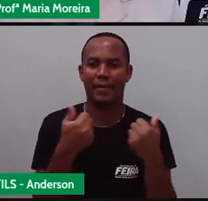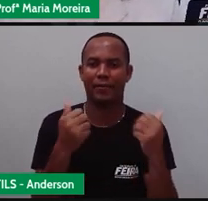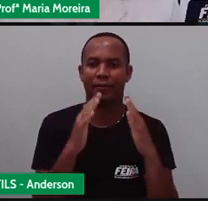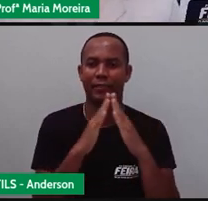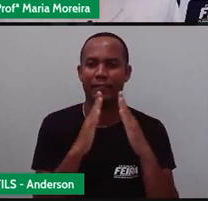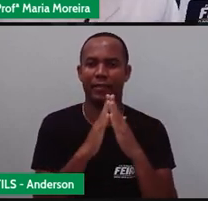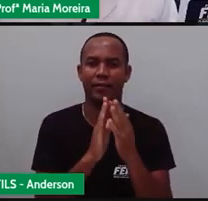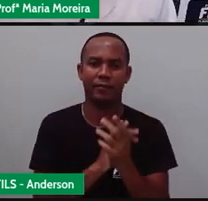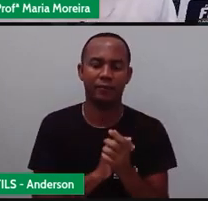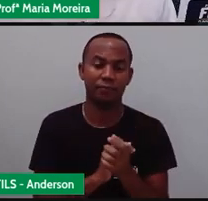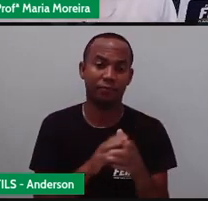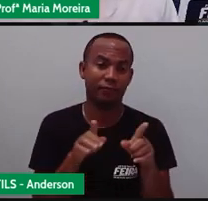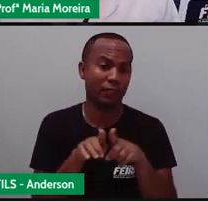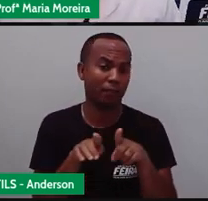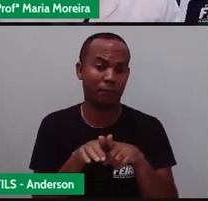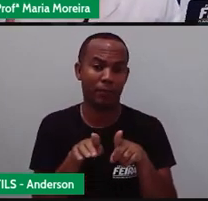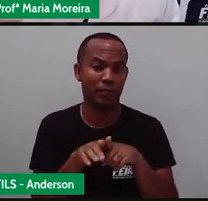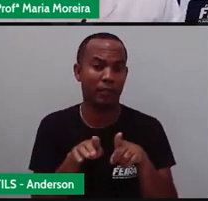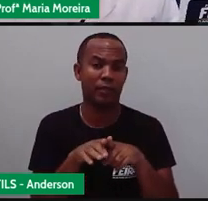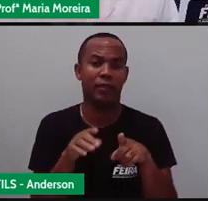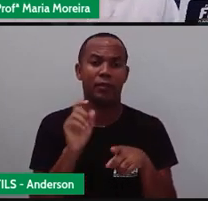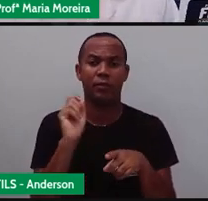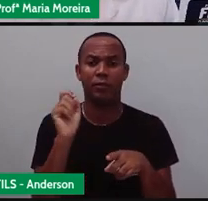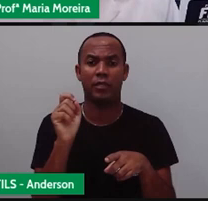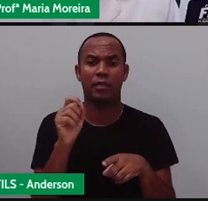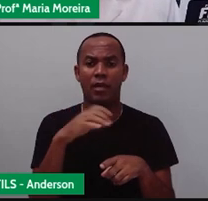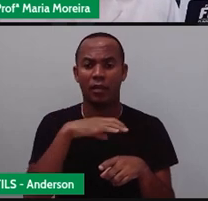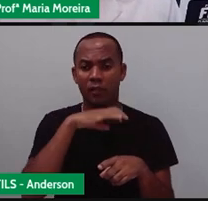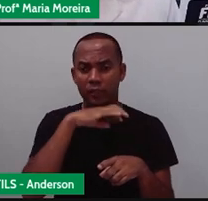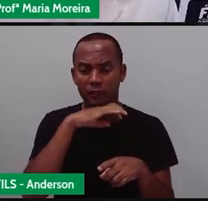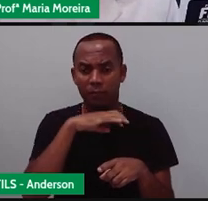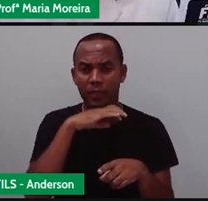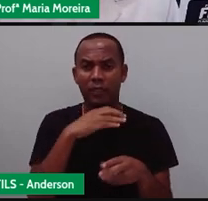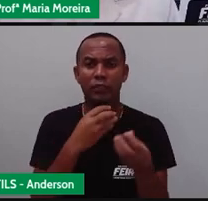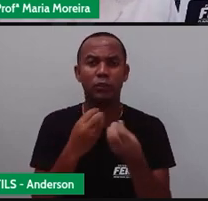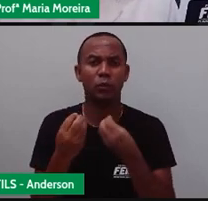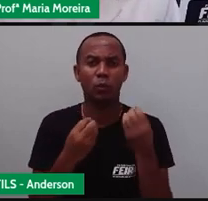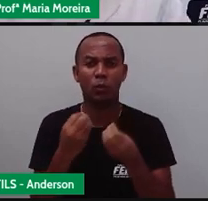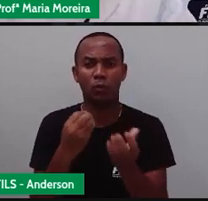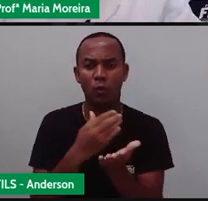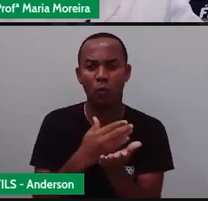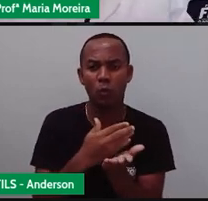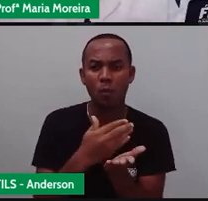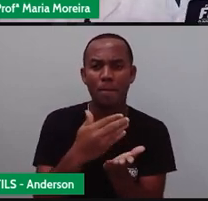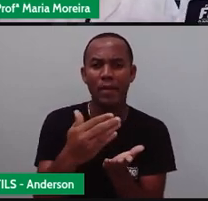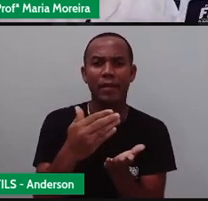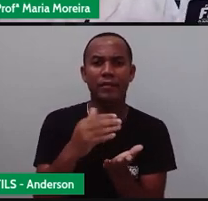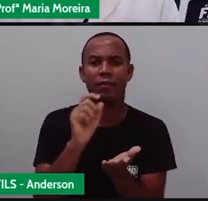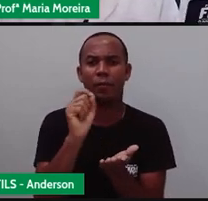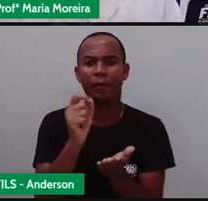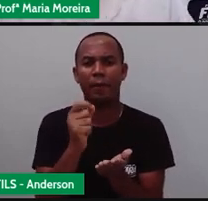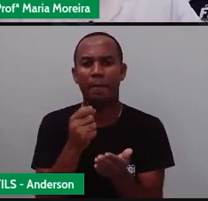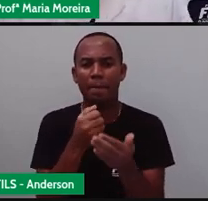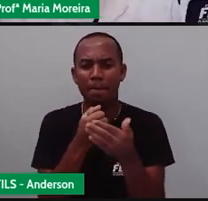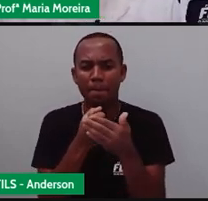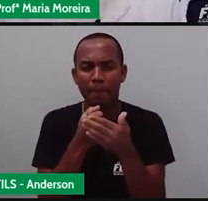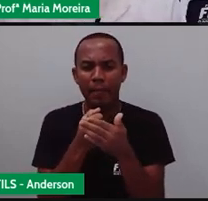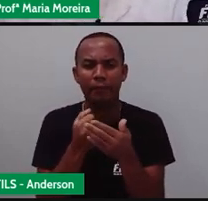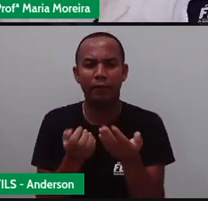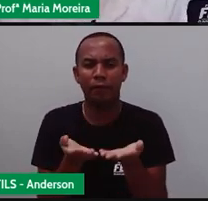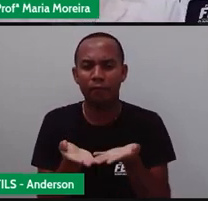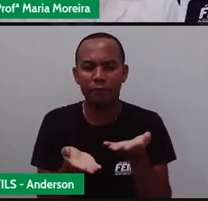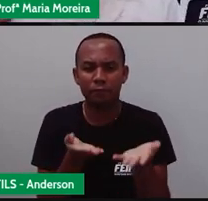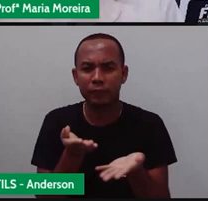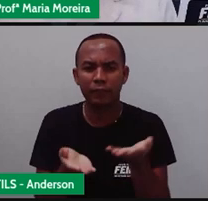com relação à pecuária, né? A domesticação dos animais. Eles começam a manter os animais ali por perto, a criar animais,